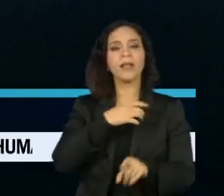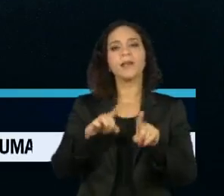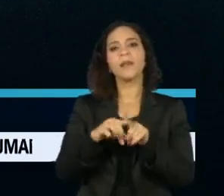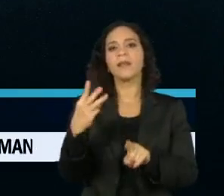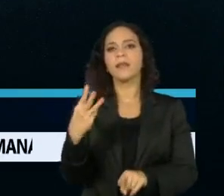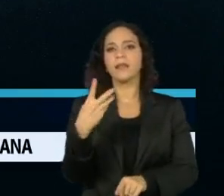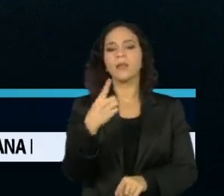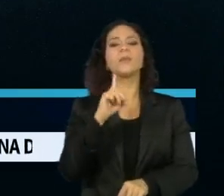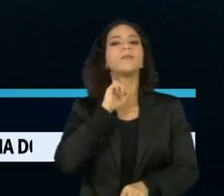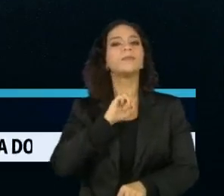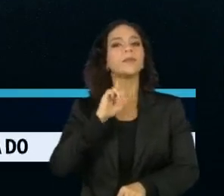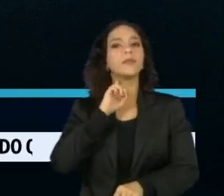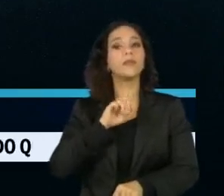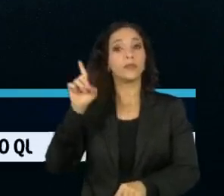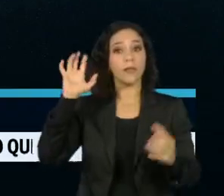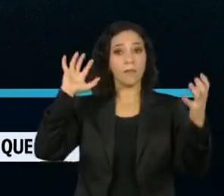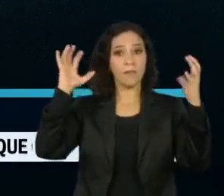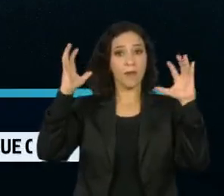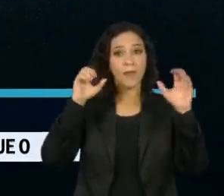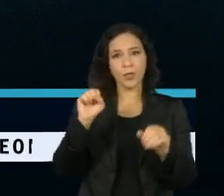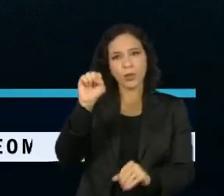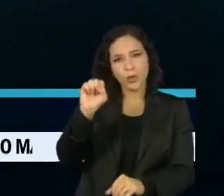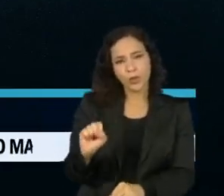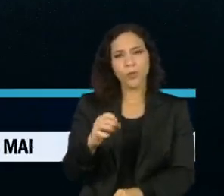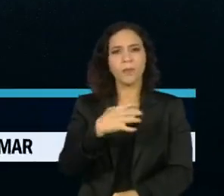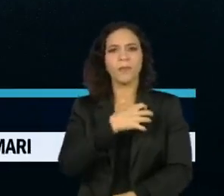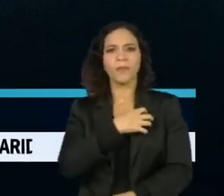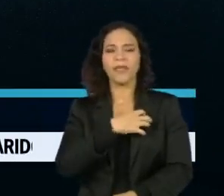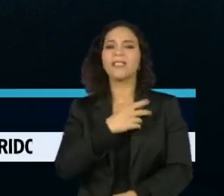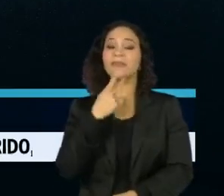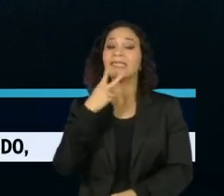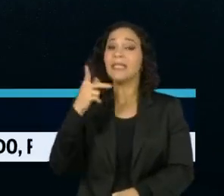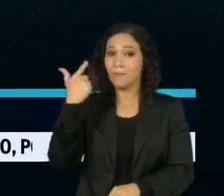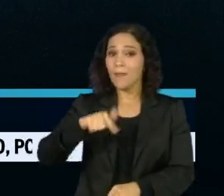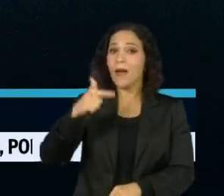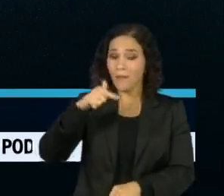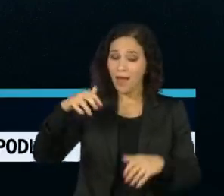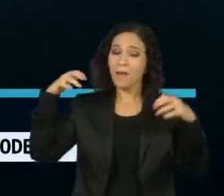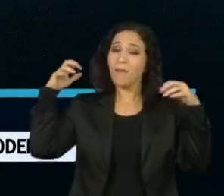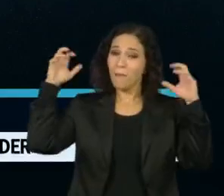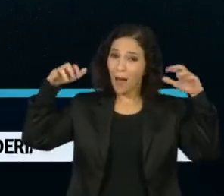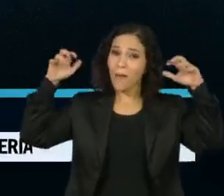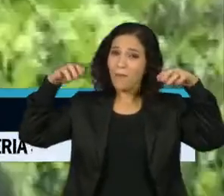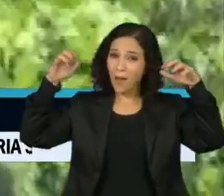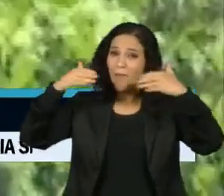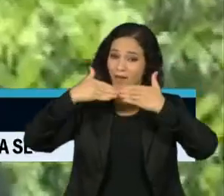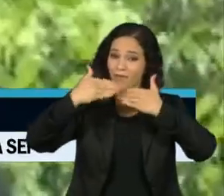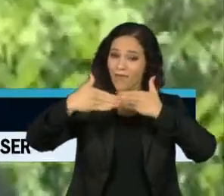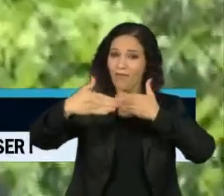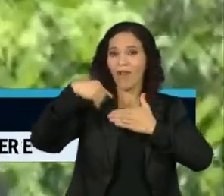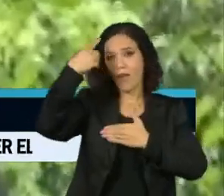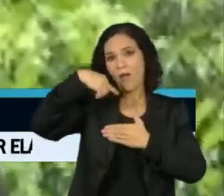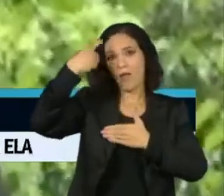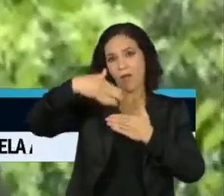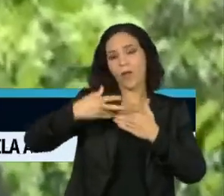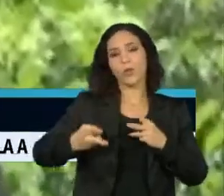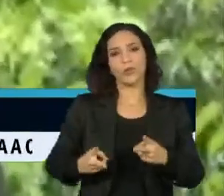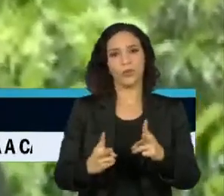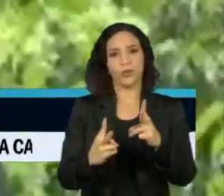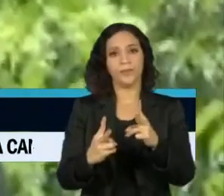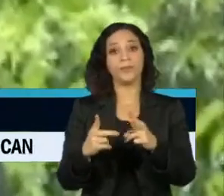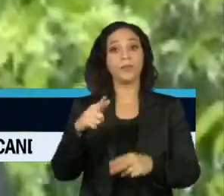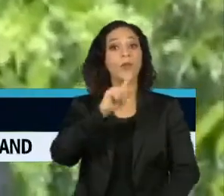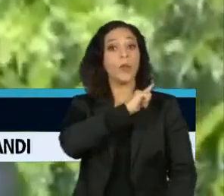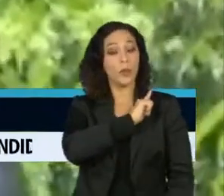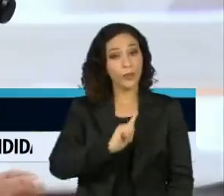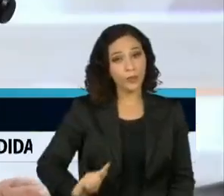Nacional de Meteorologia, o sul da Bahia permanece com potencial para chuva intensa nas próximas horas. O governador Rui